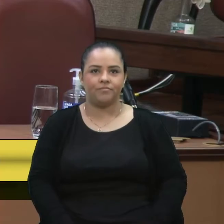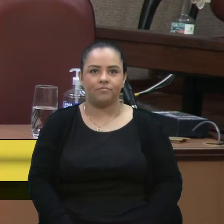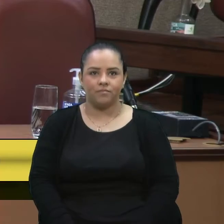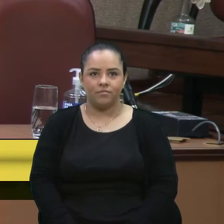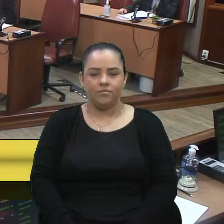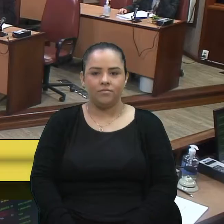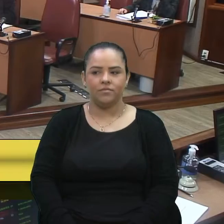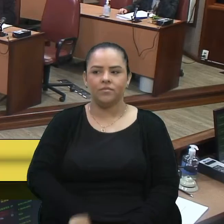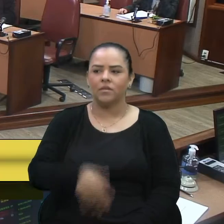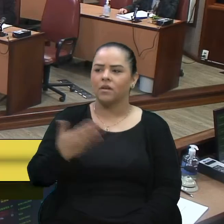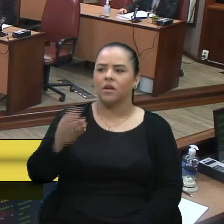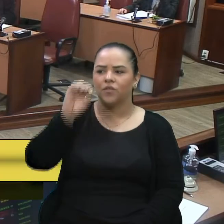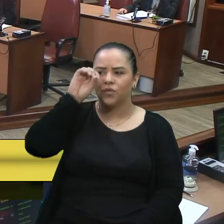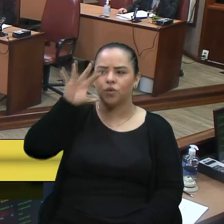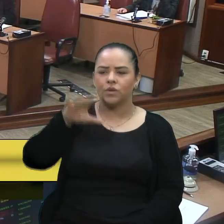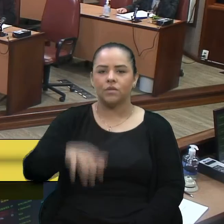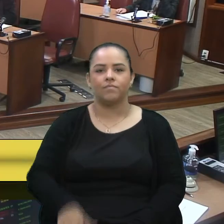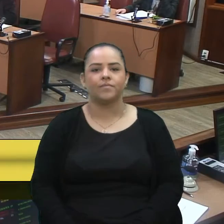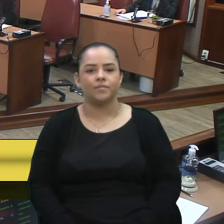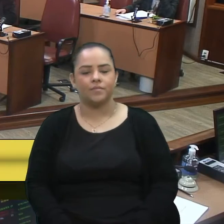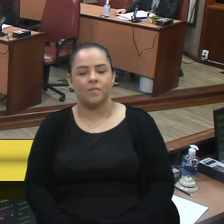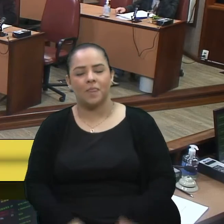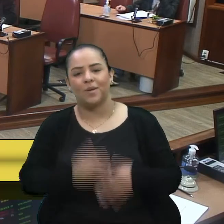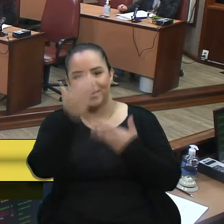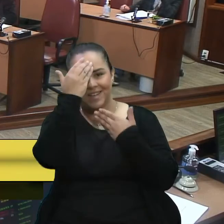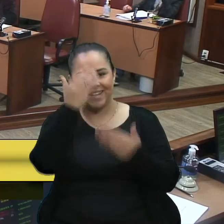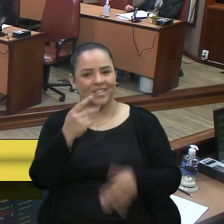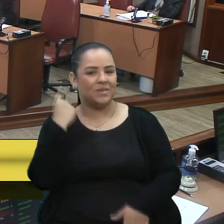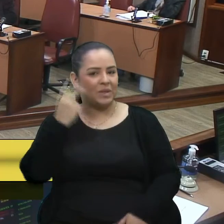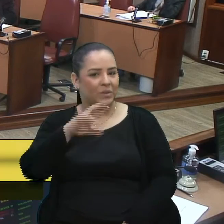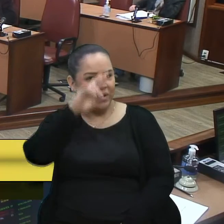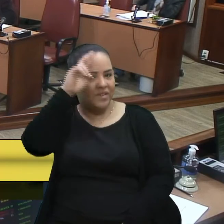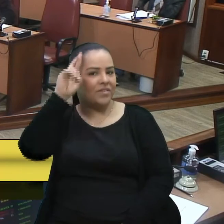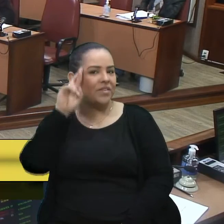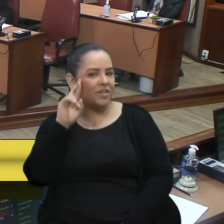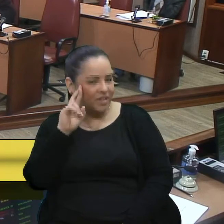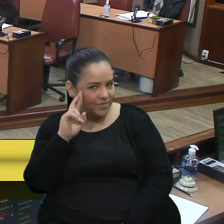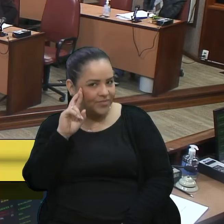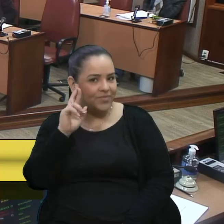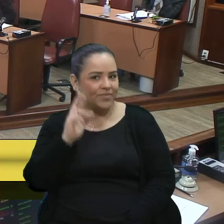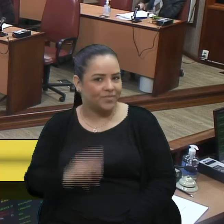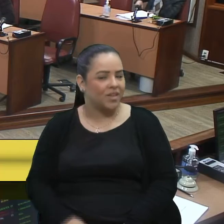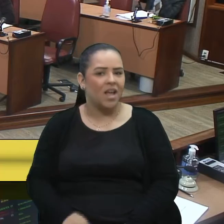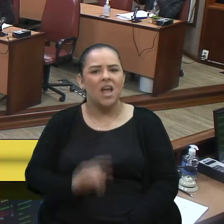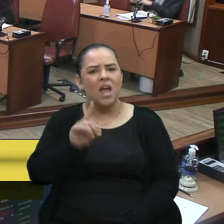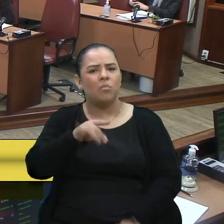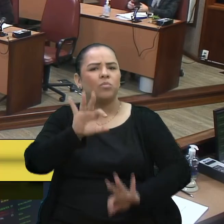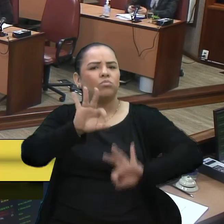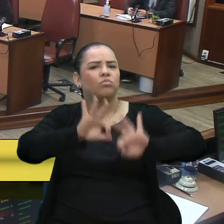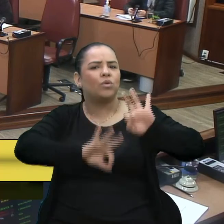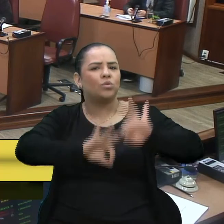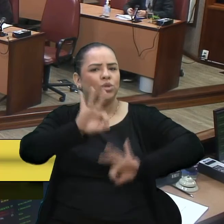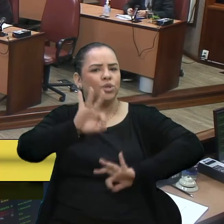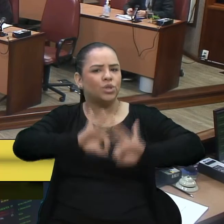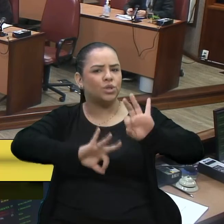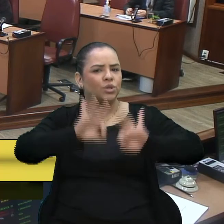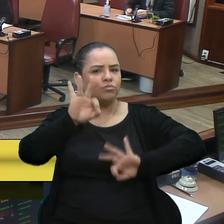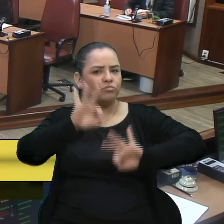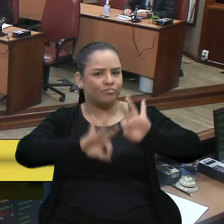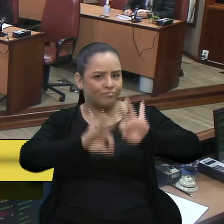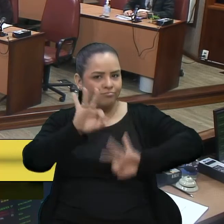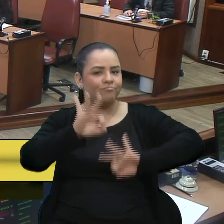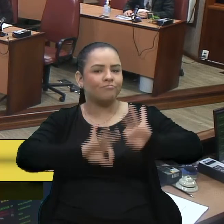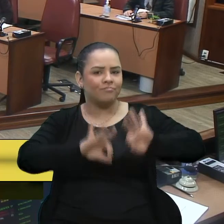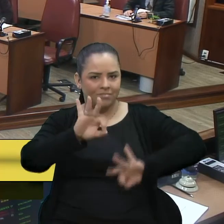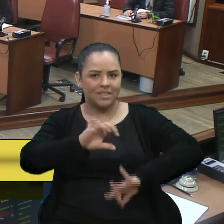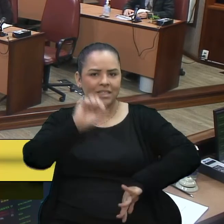E usa, por favor. Obrigado, vereador Rafael Bueno. São projetos que realmente